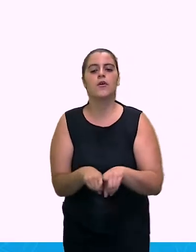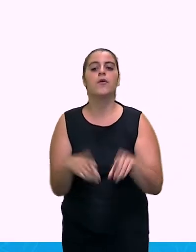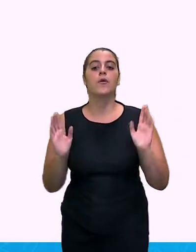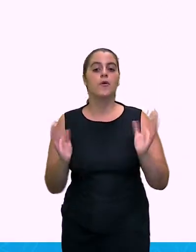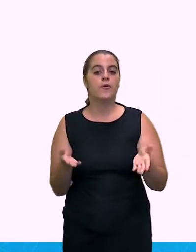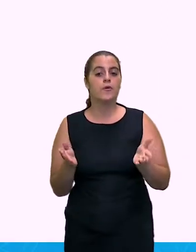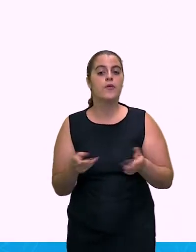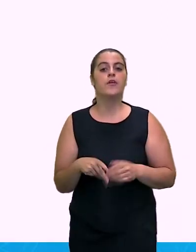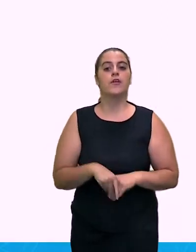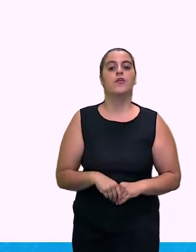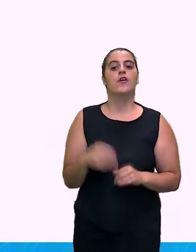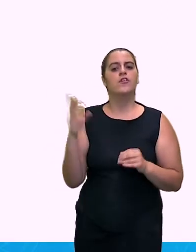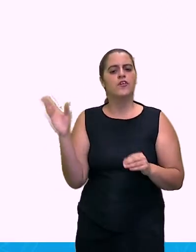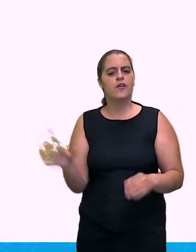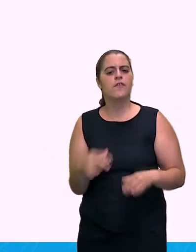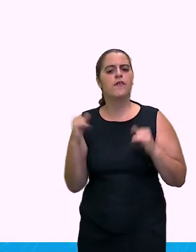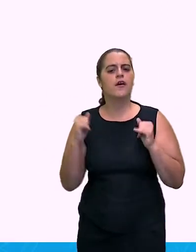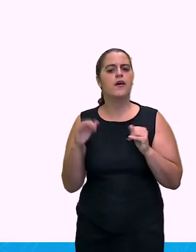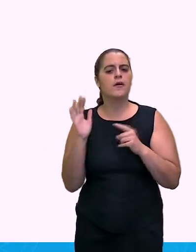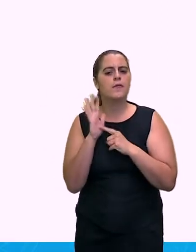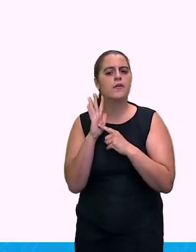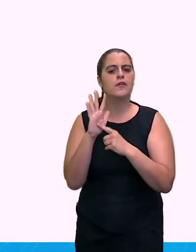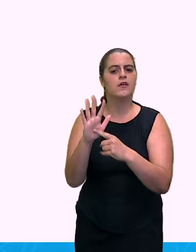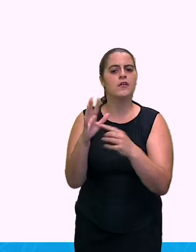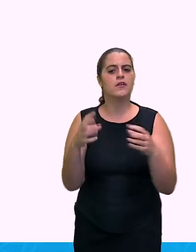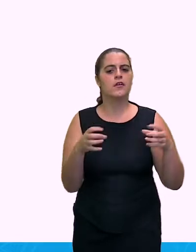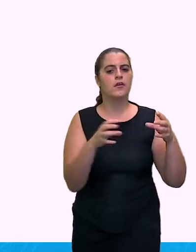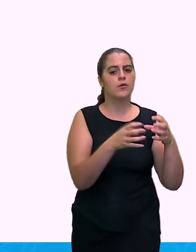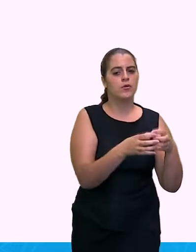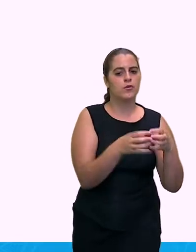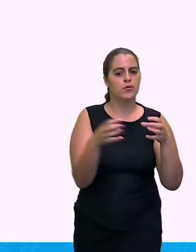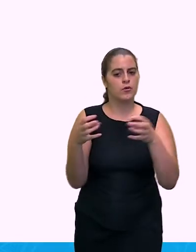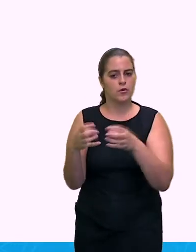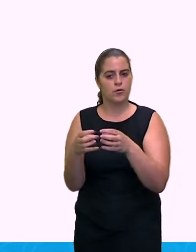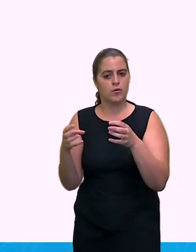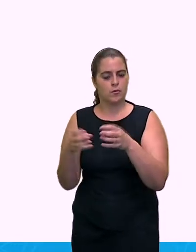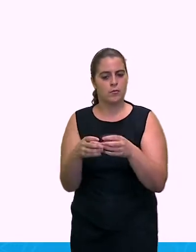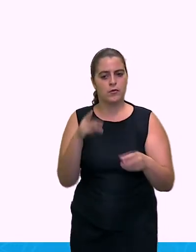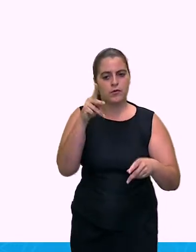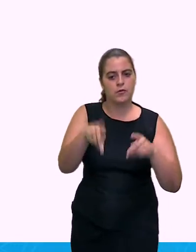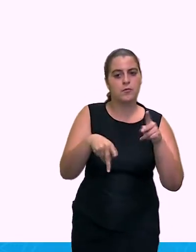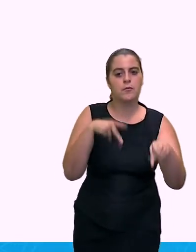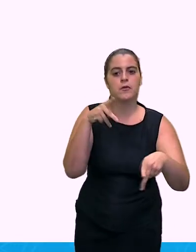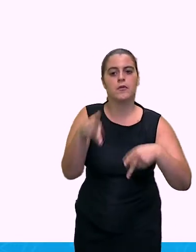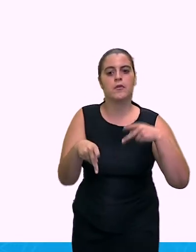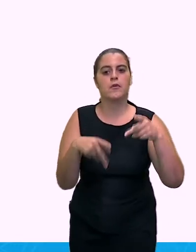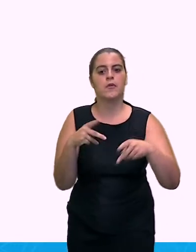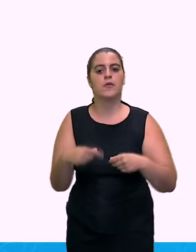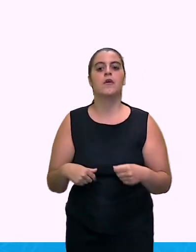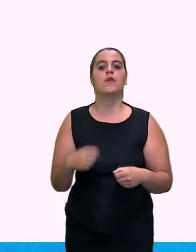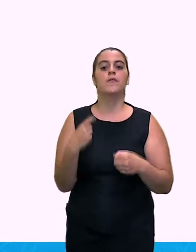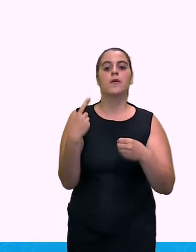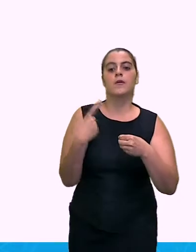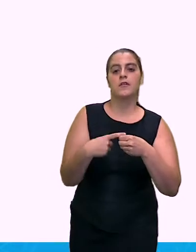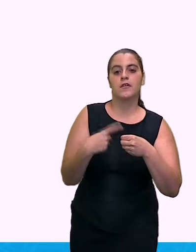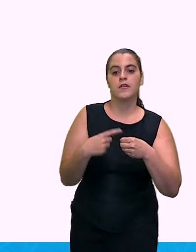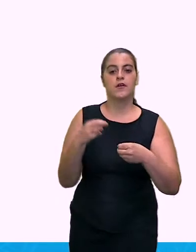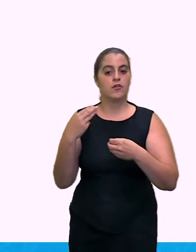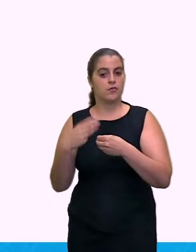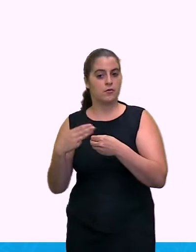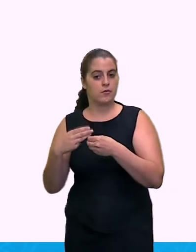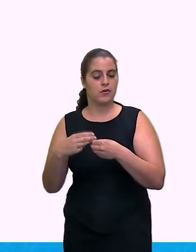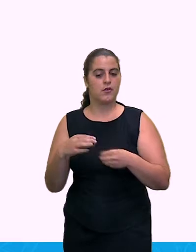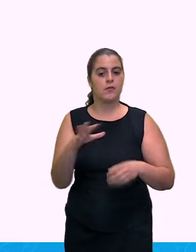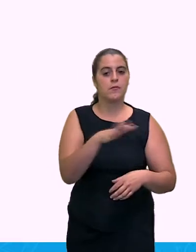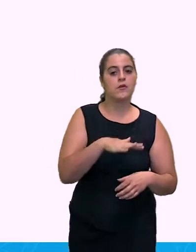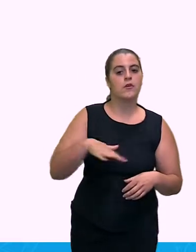frisar essa questão dos grupos populacionais que formam a cidade, município e a região. Vocês vão